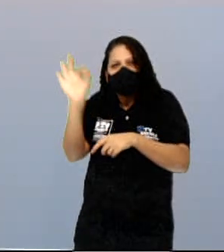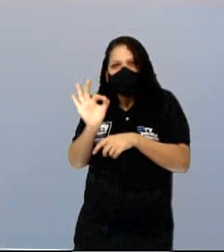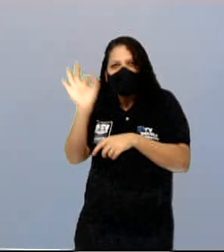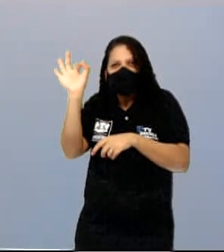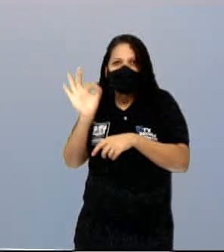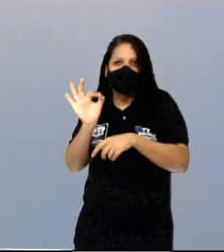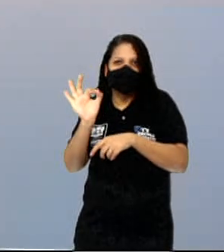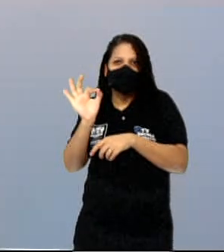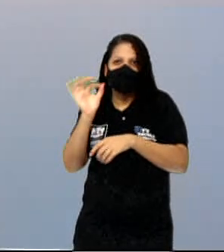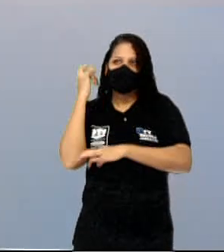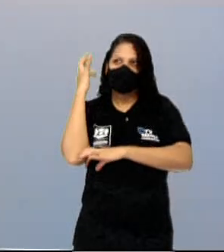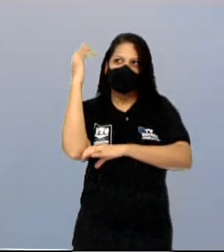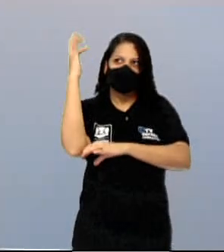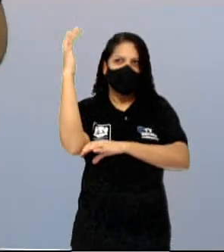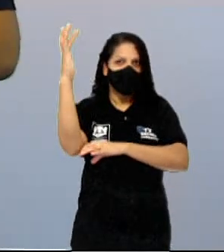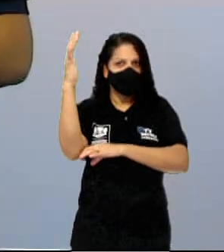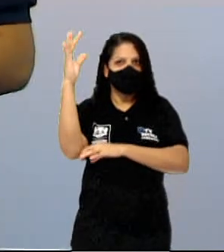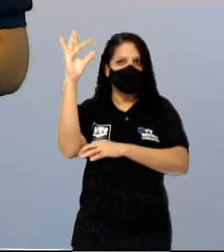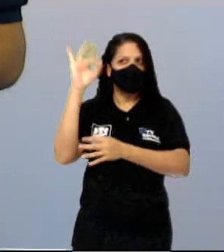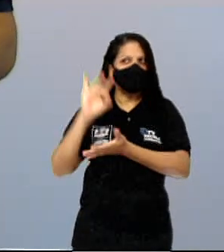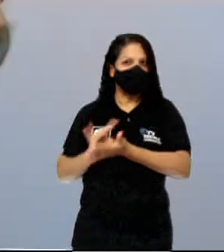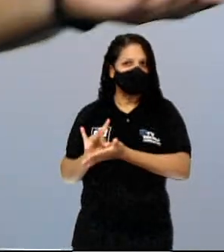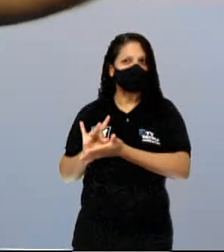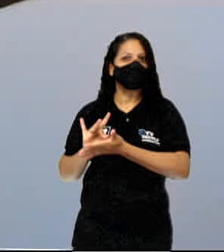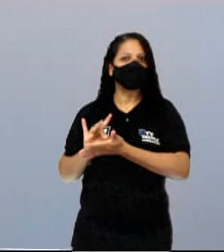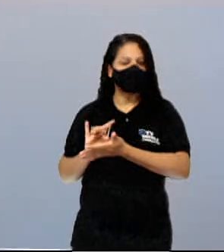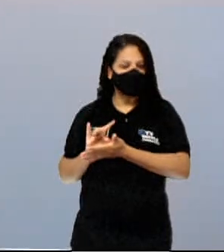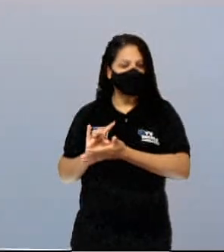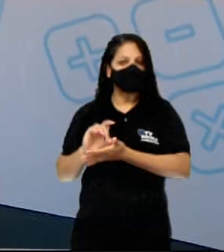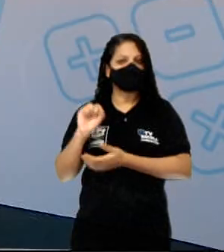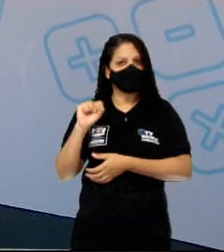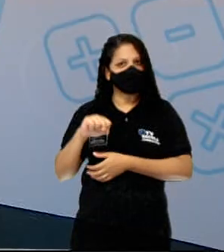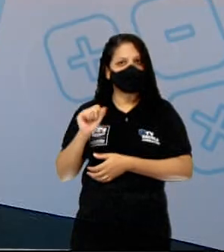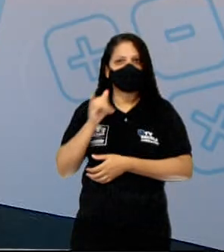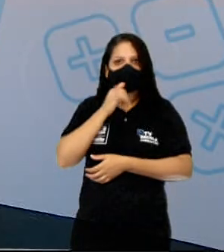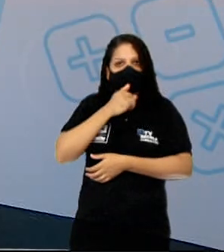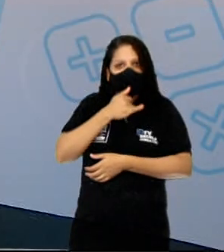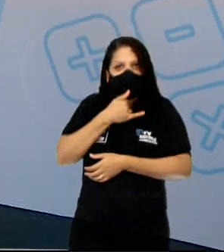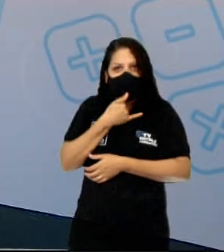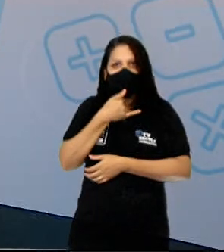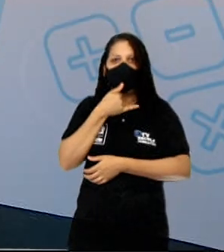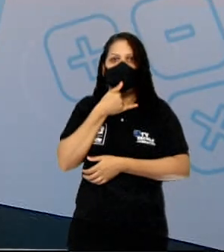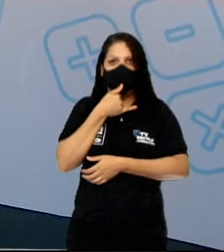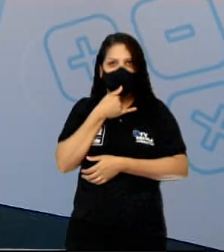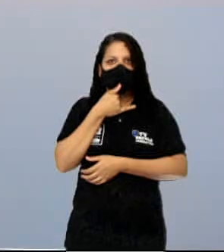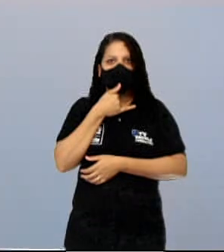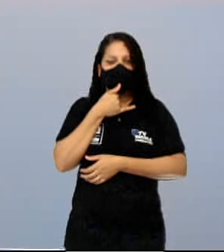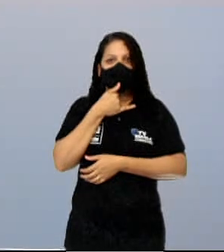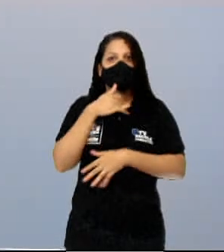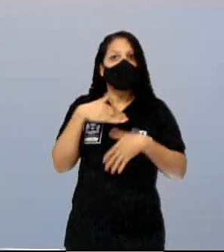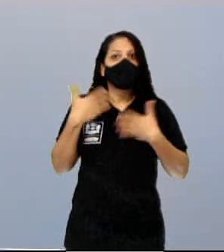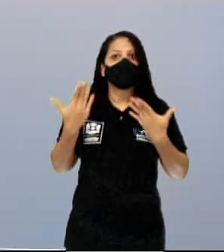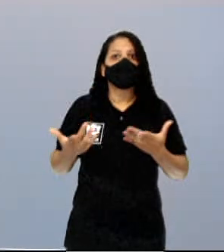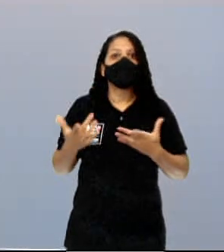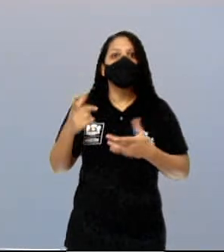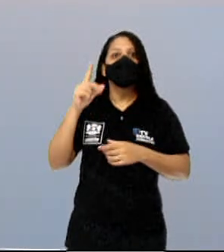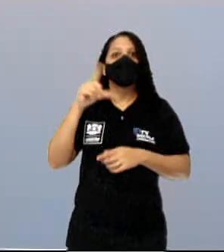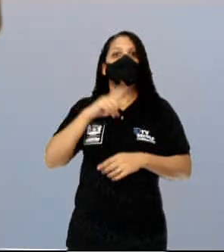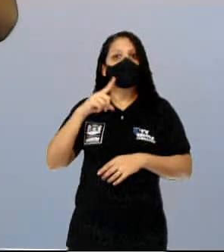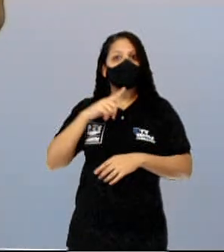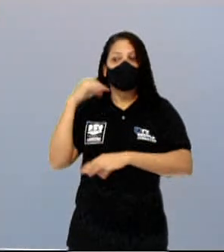É isso que eu falei, gente. 10% da Mata Original. É uma pena, por isso, que o que existe de mata hoje deve ser